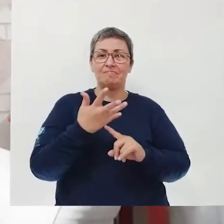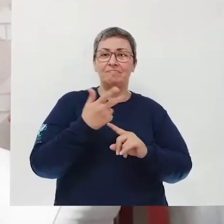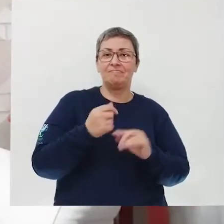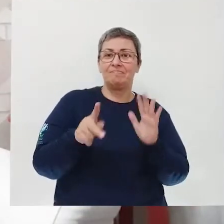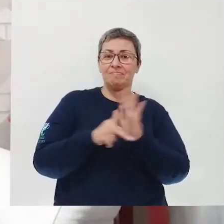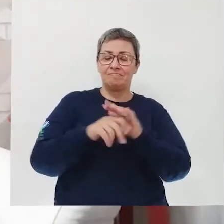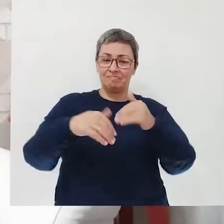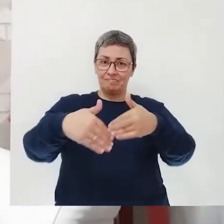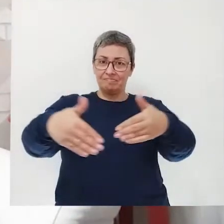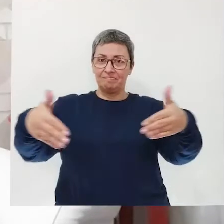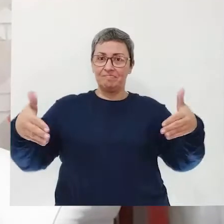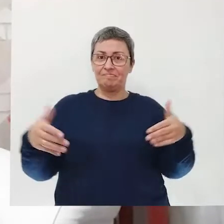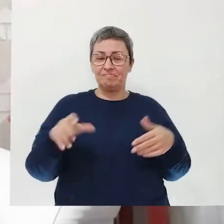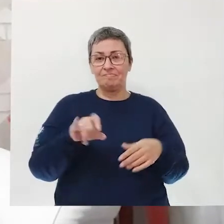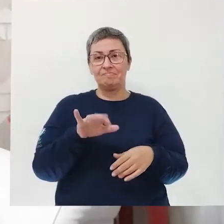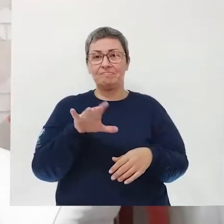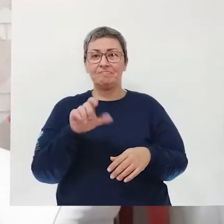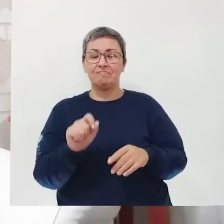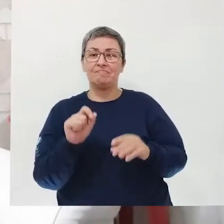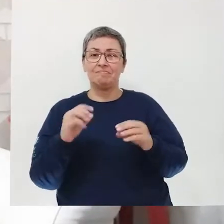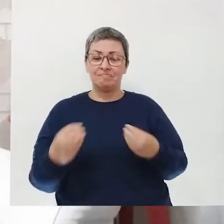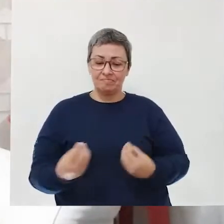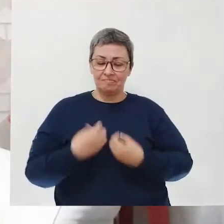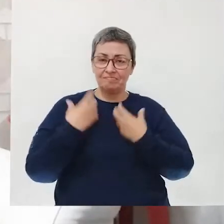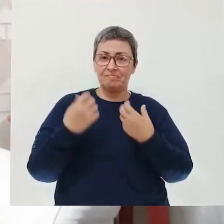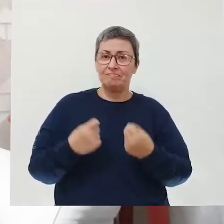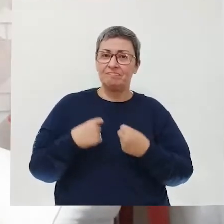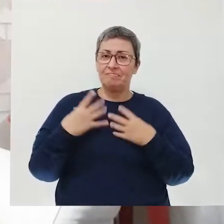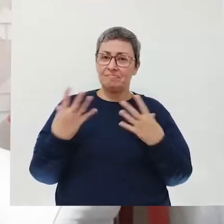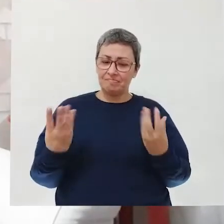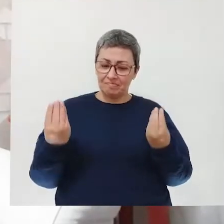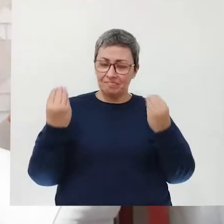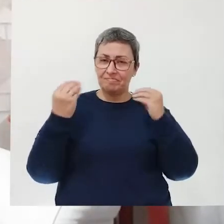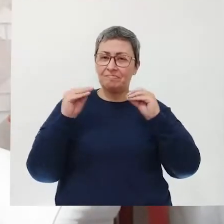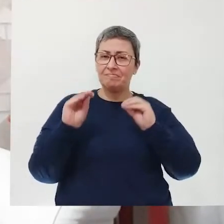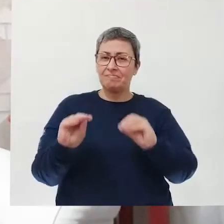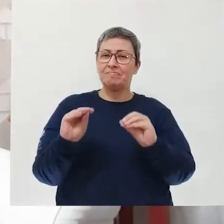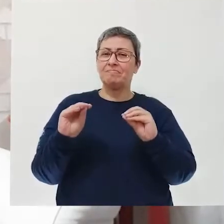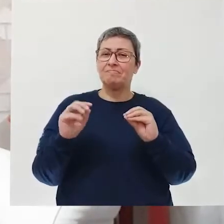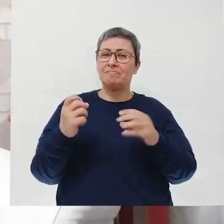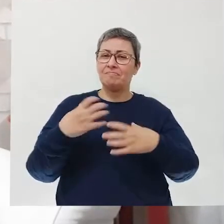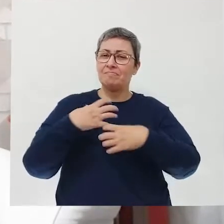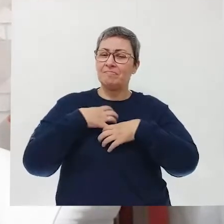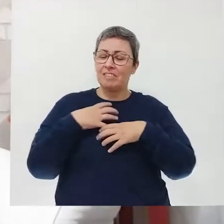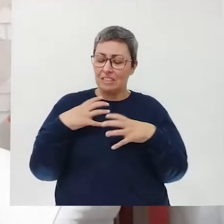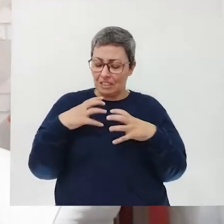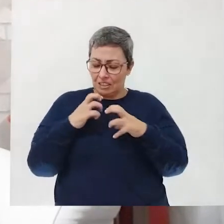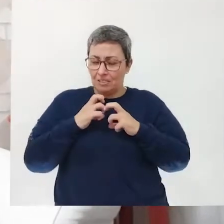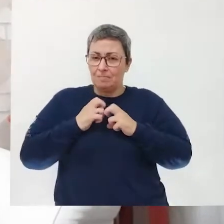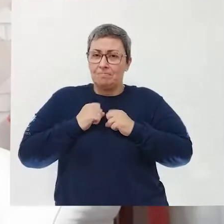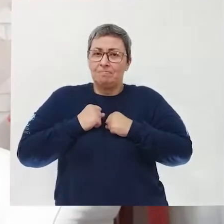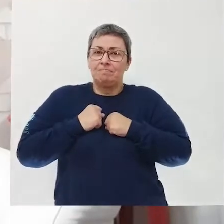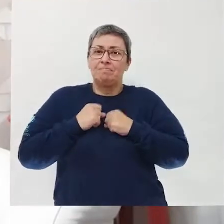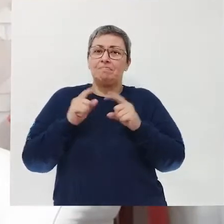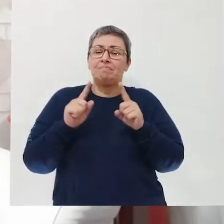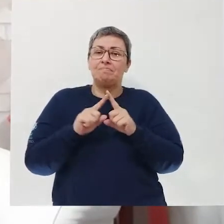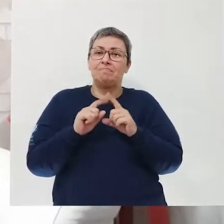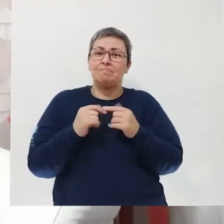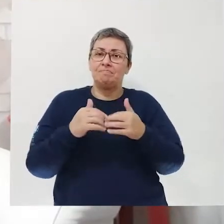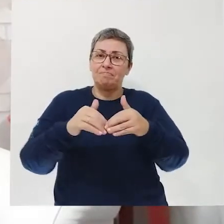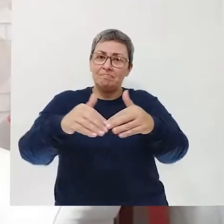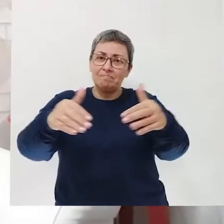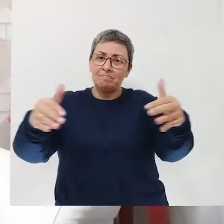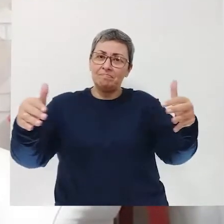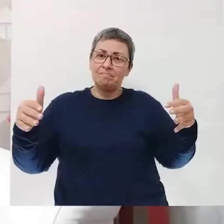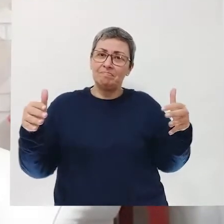da periferia, Sérgio Vaz coloca em suas poesias todos os sentimentos estrangulados e sufocados nas grandes